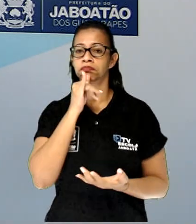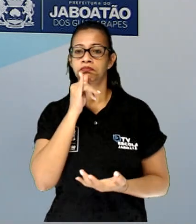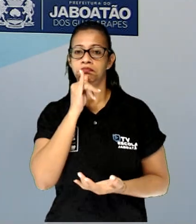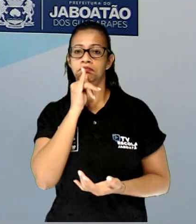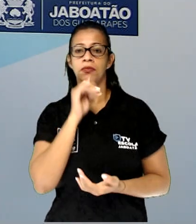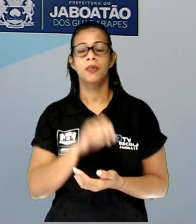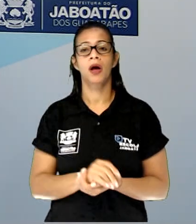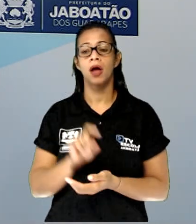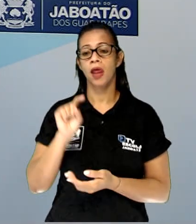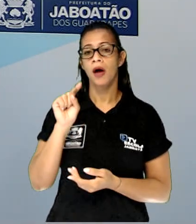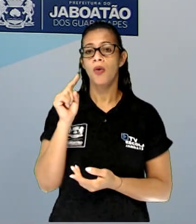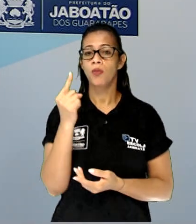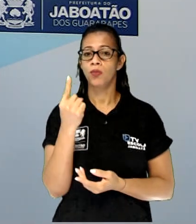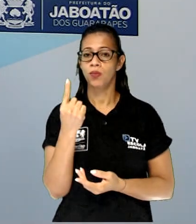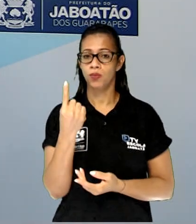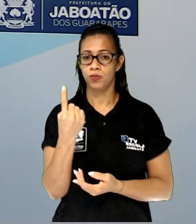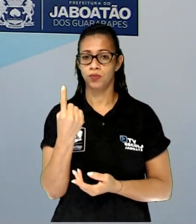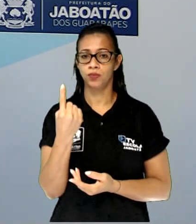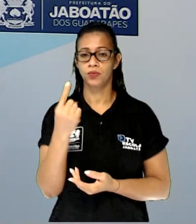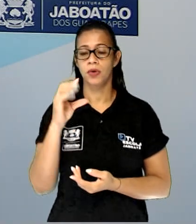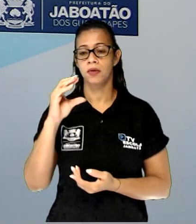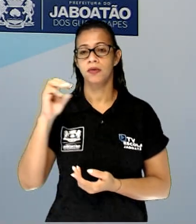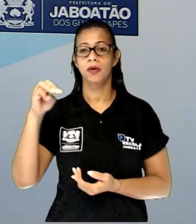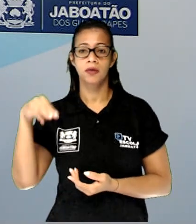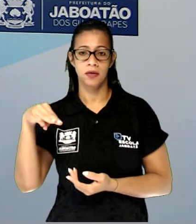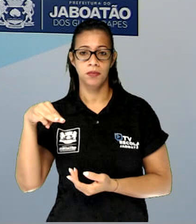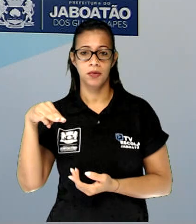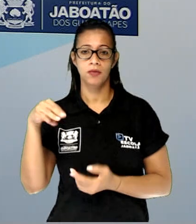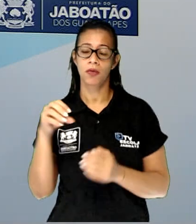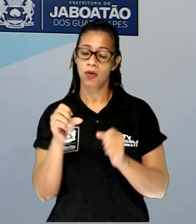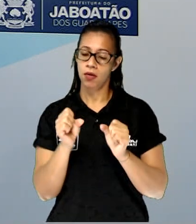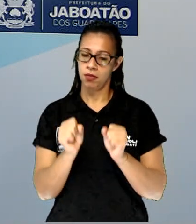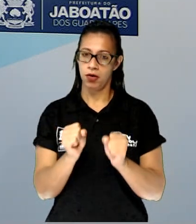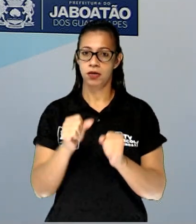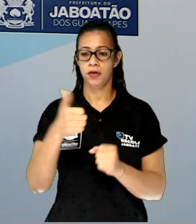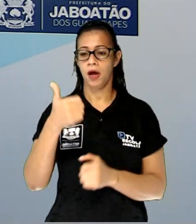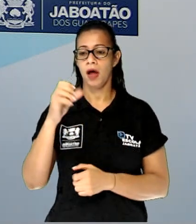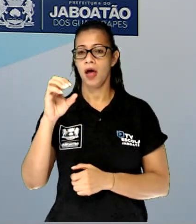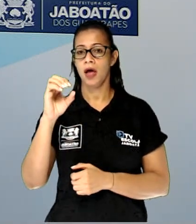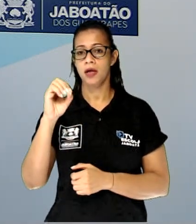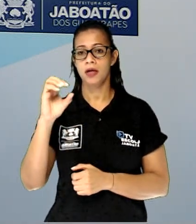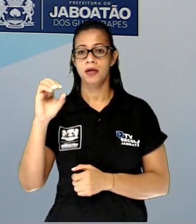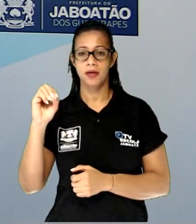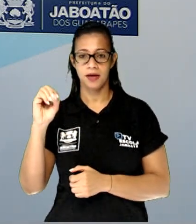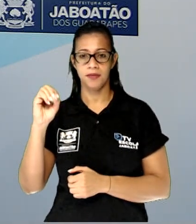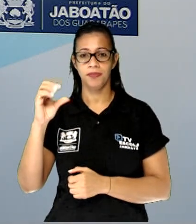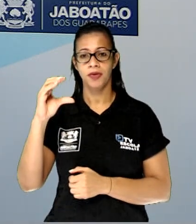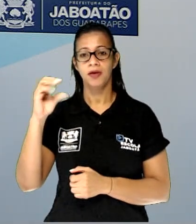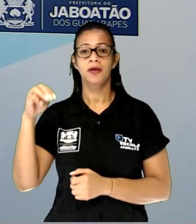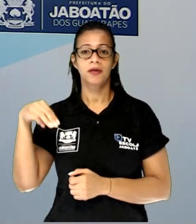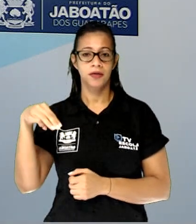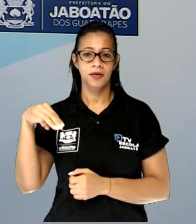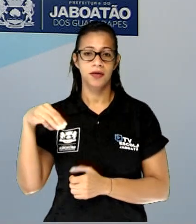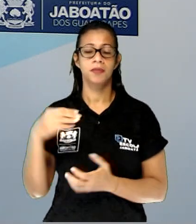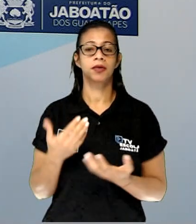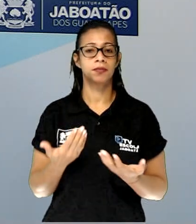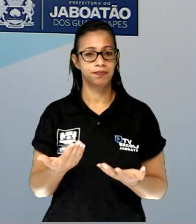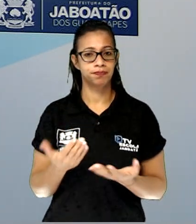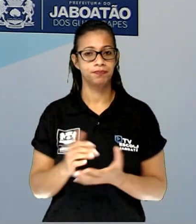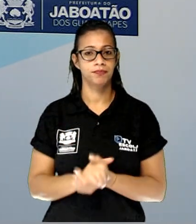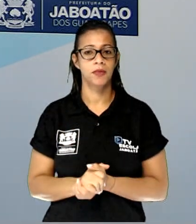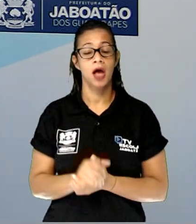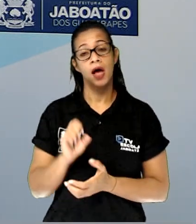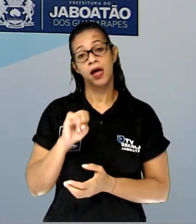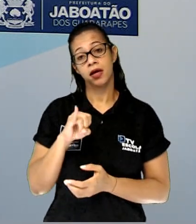no seu desenho, você pode considerar, cem centímetros na realidade, se você quiser fazer isso. Tá? Se não